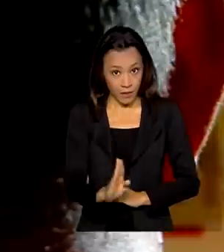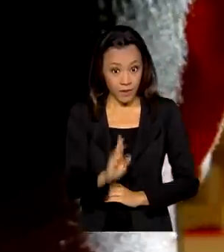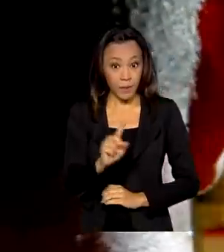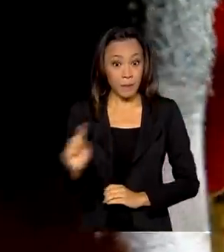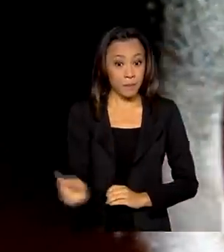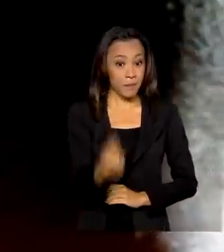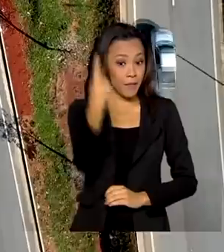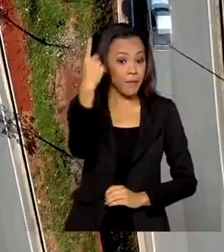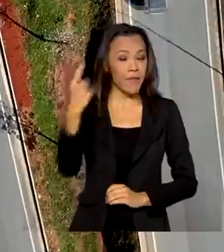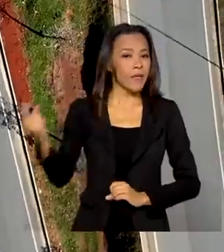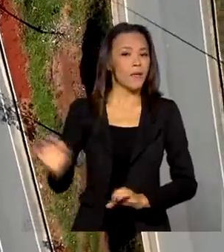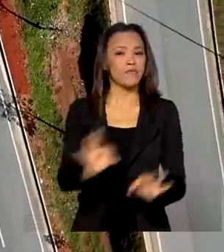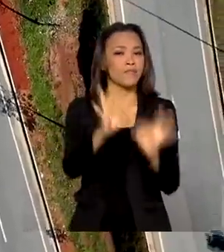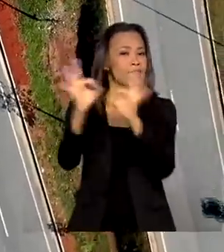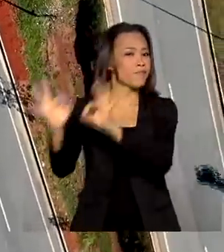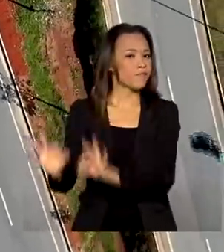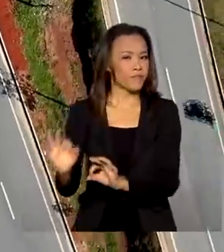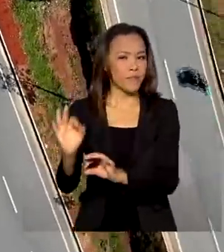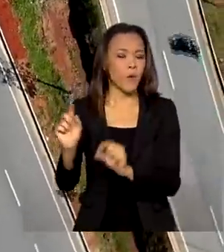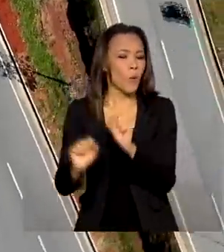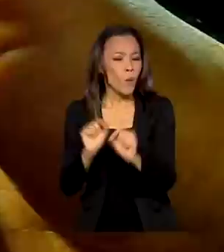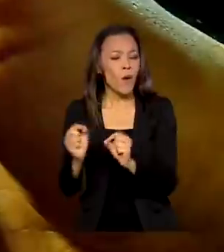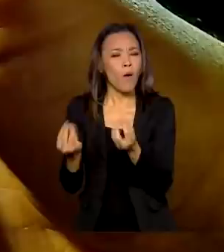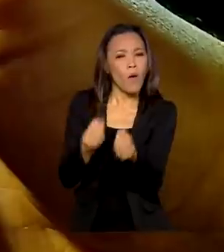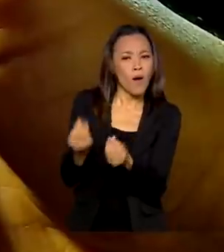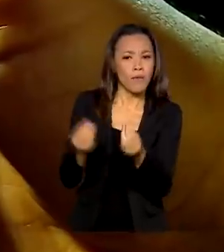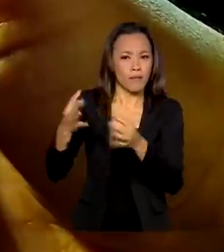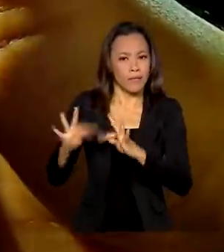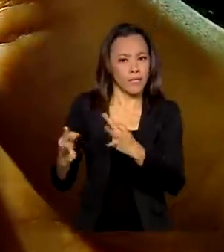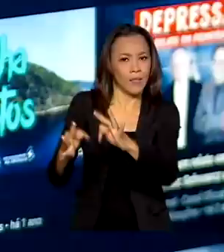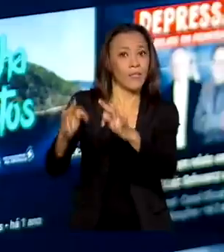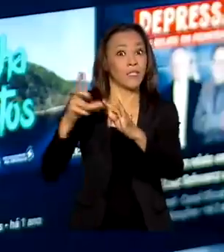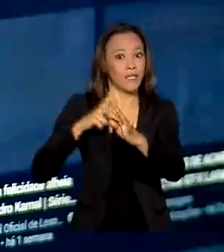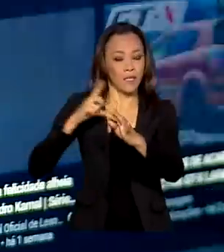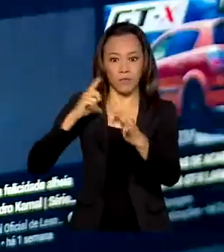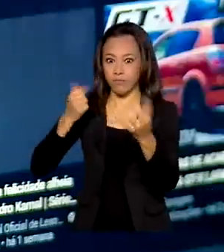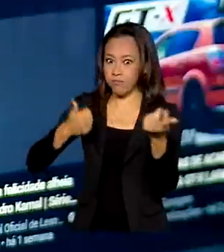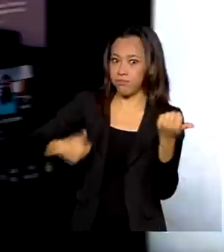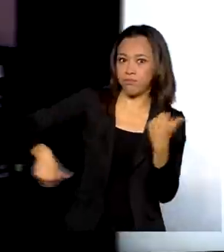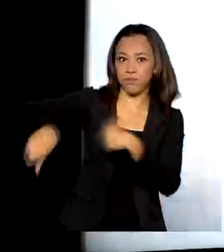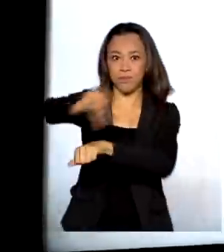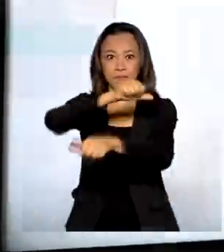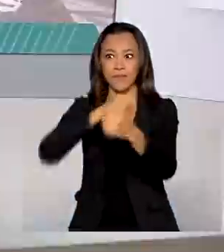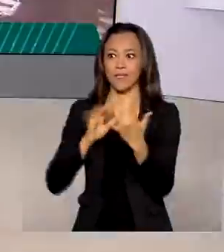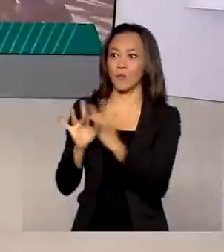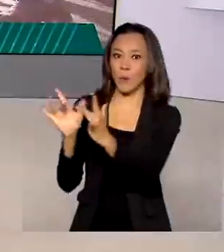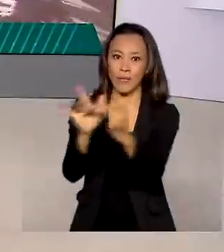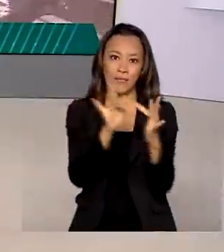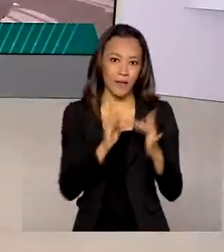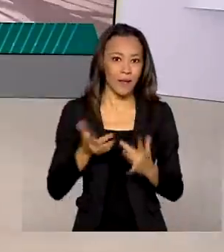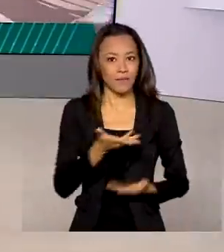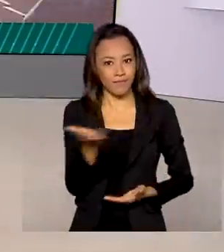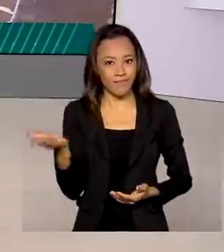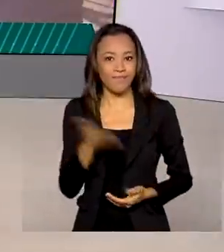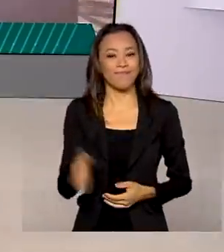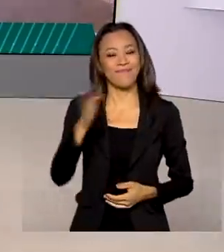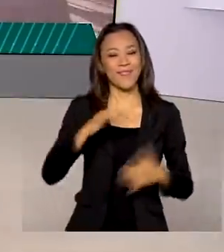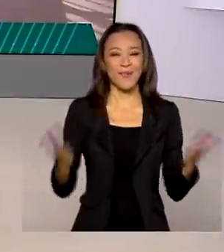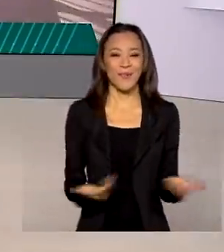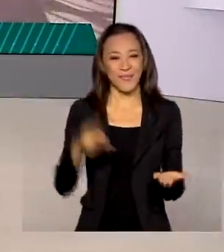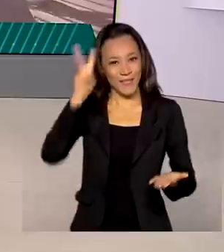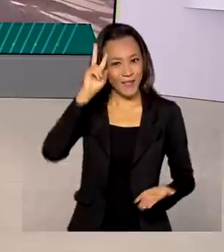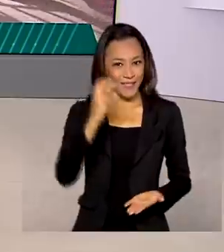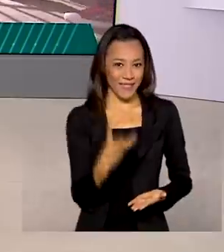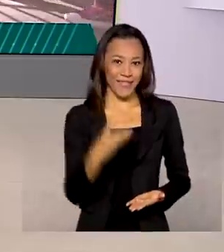primeira reportagem vamos mostrar como a tecnologia tem revolucionado o jeito de se comunicar. Segunda-feira,